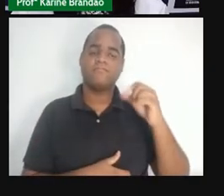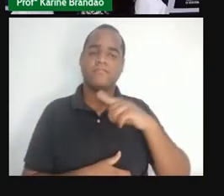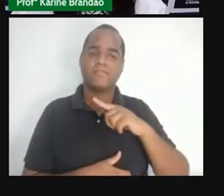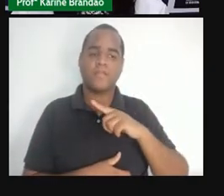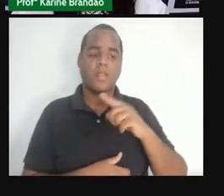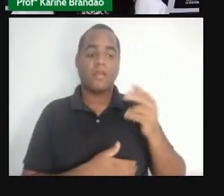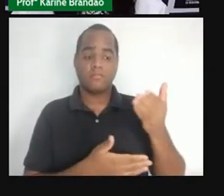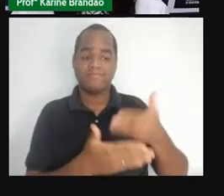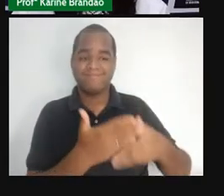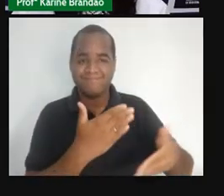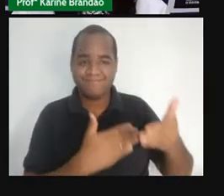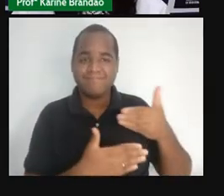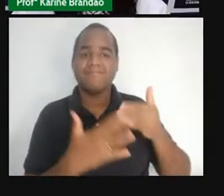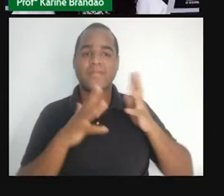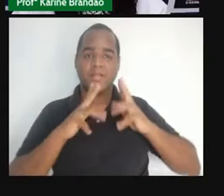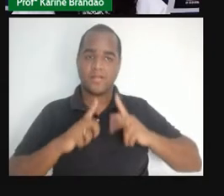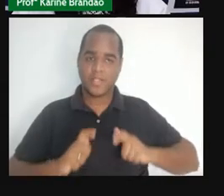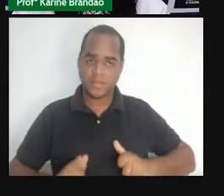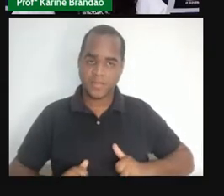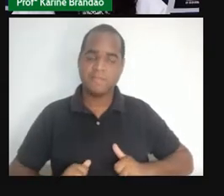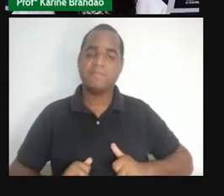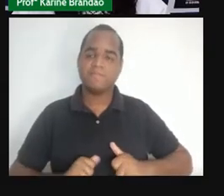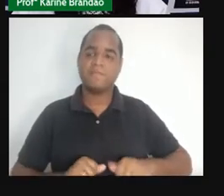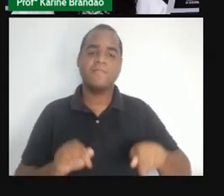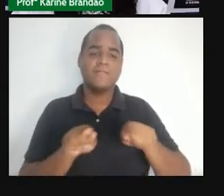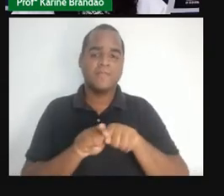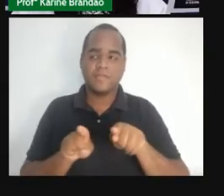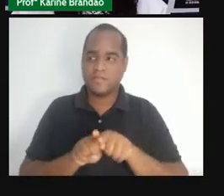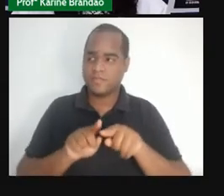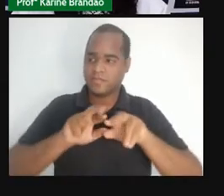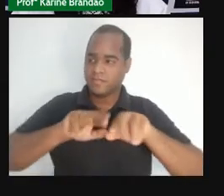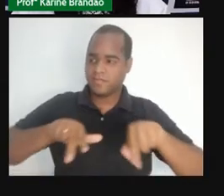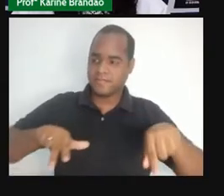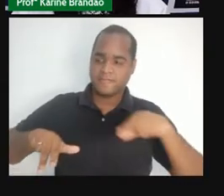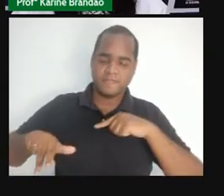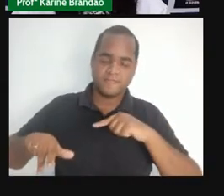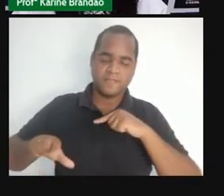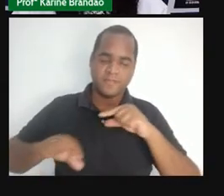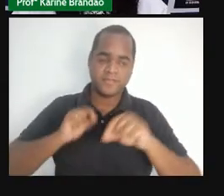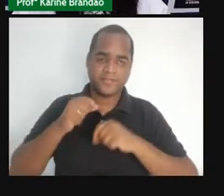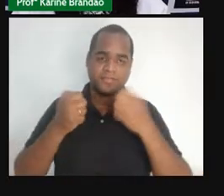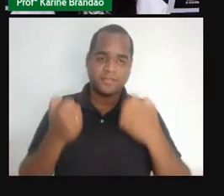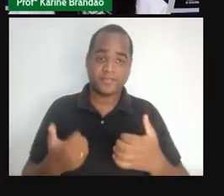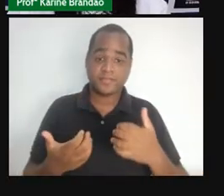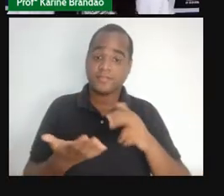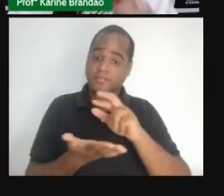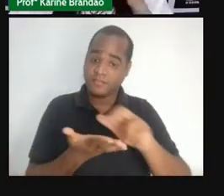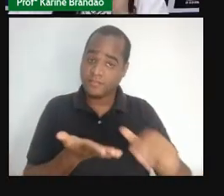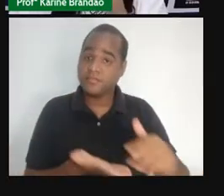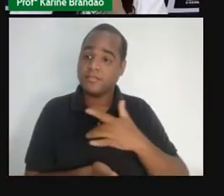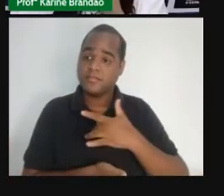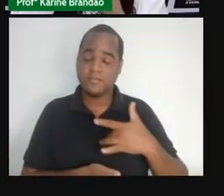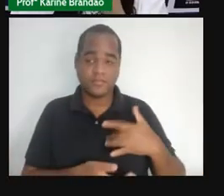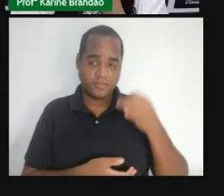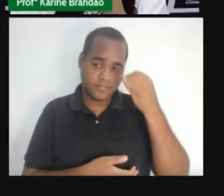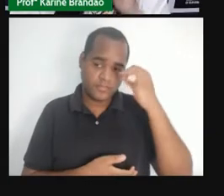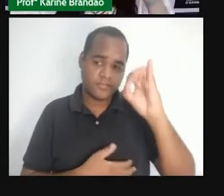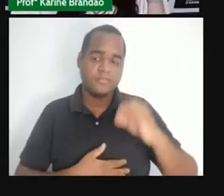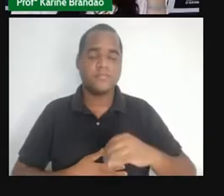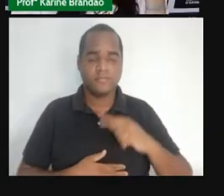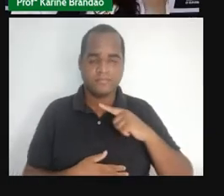higiene e de procedimentos, evitando assim riscos à saúde. Então, olha que interessante.